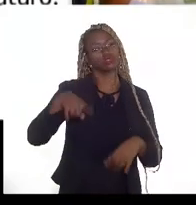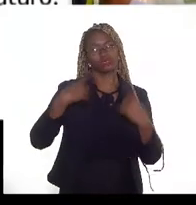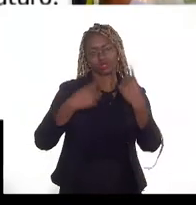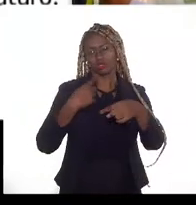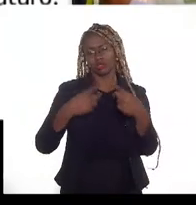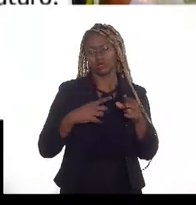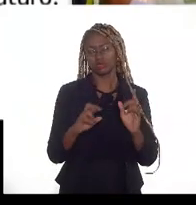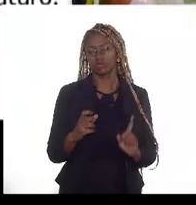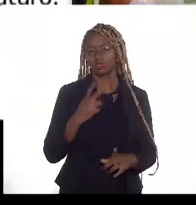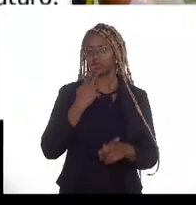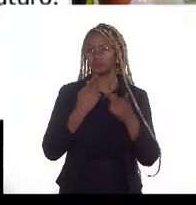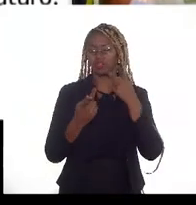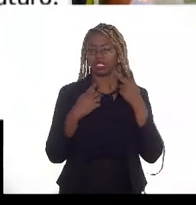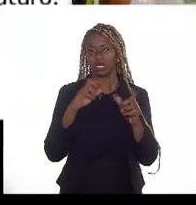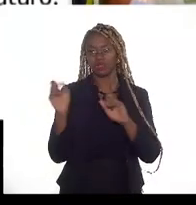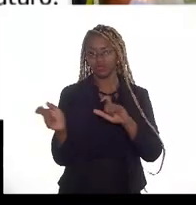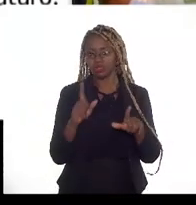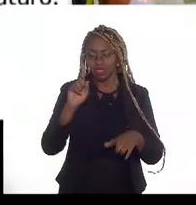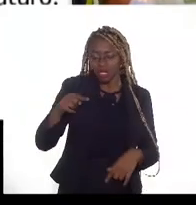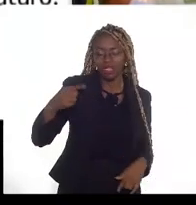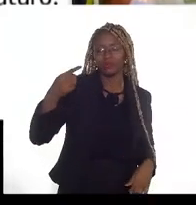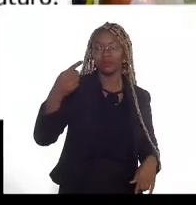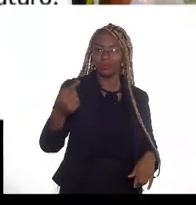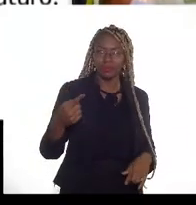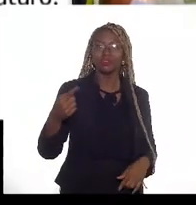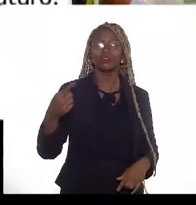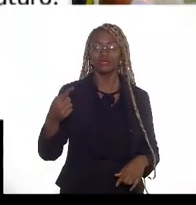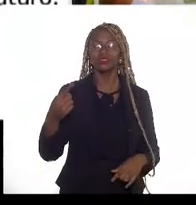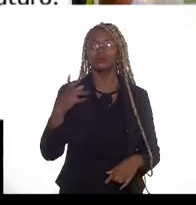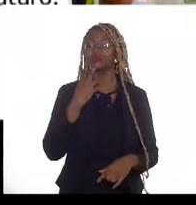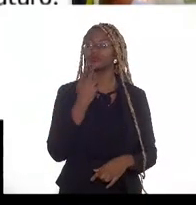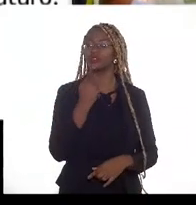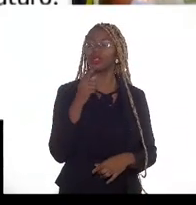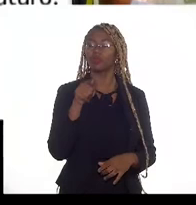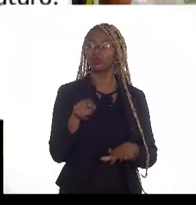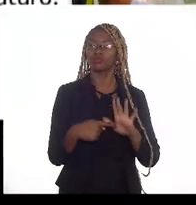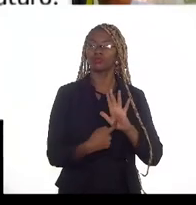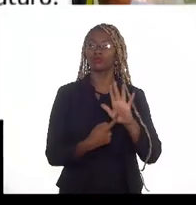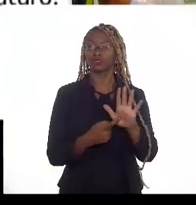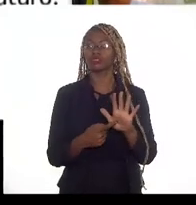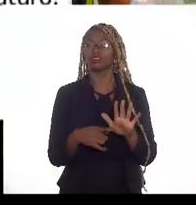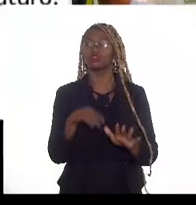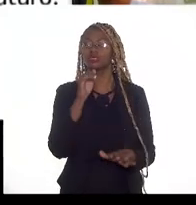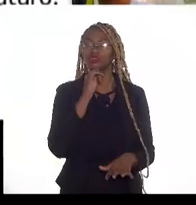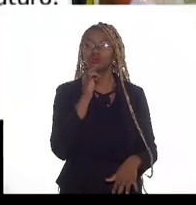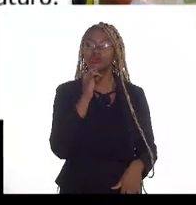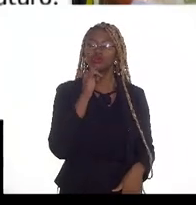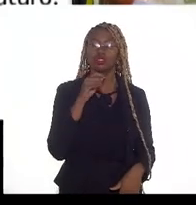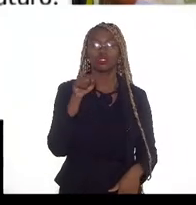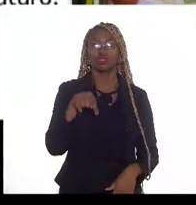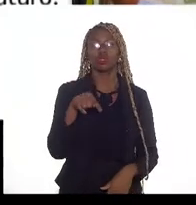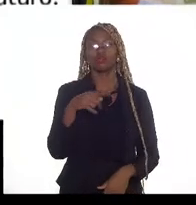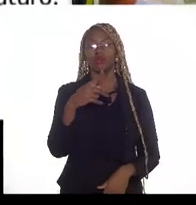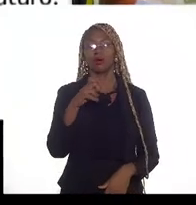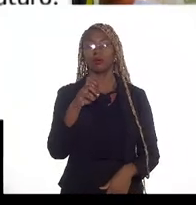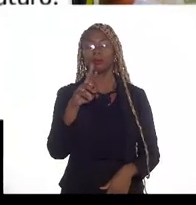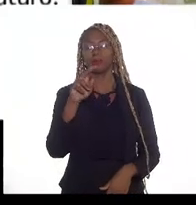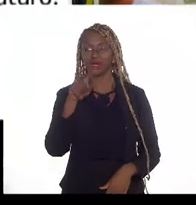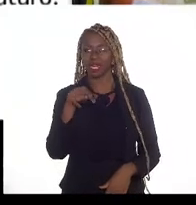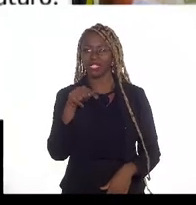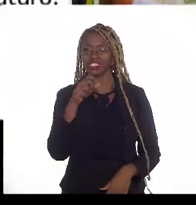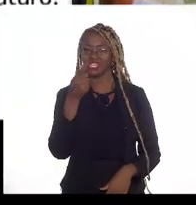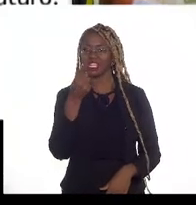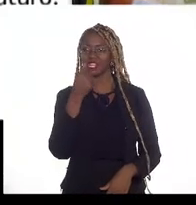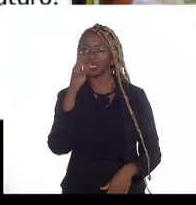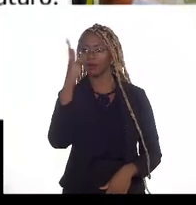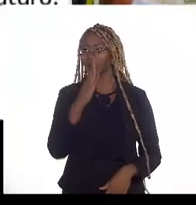mostrando no próximo slide um exemplo até do caso do pré-sal brasileiro e só adiantando um pouco, no